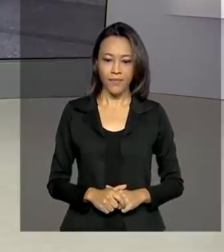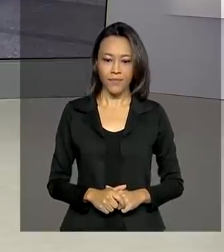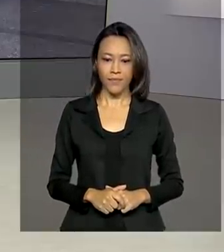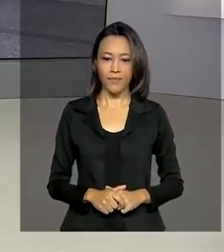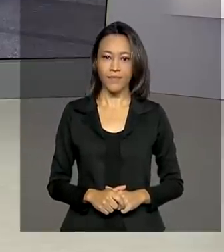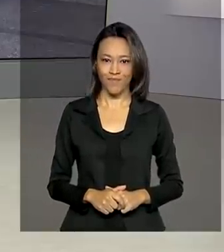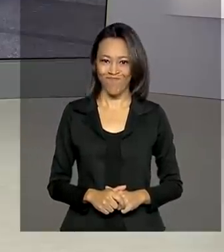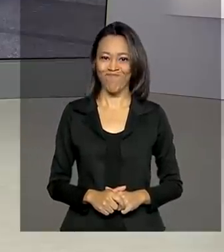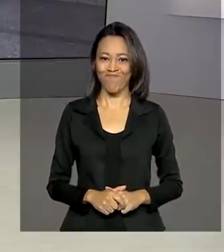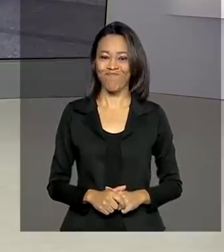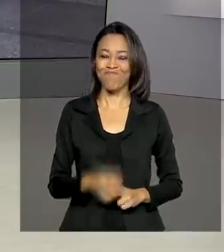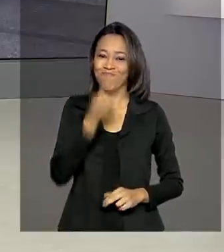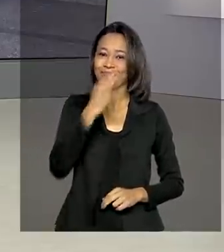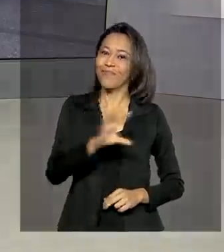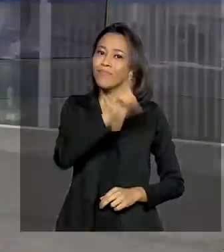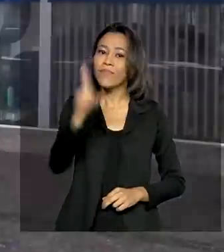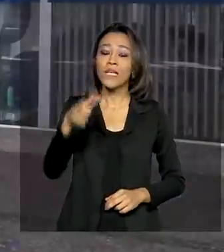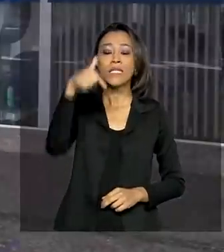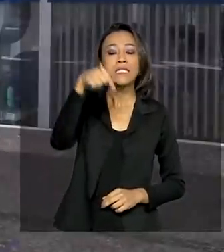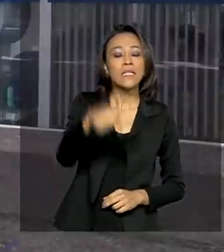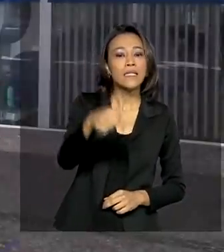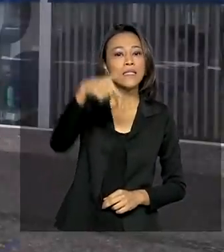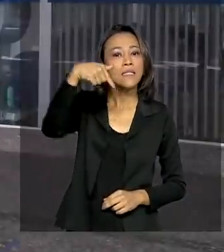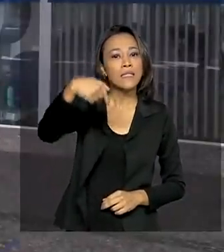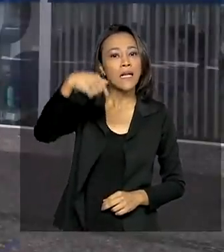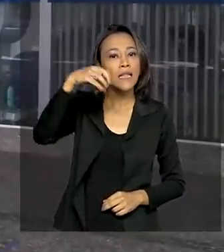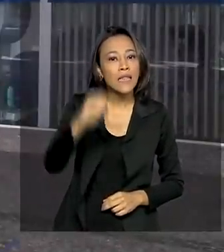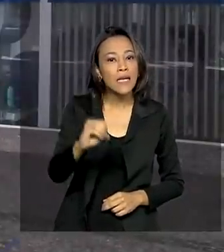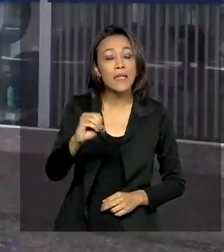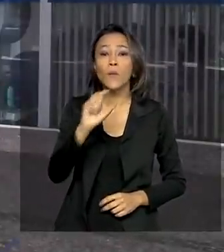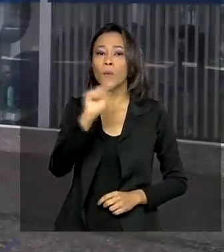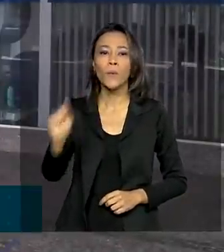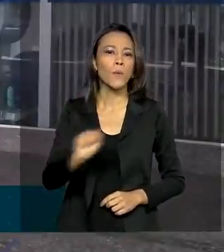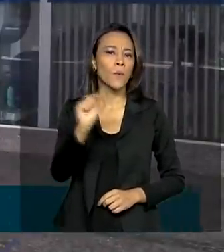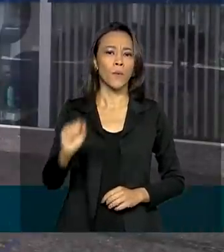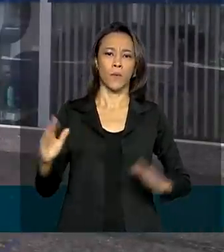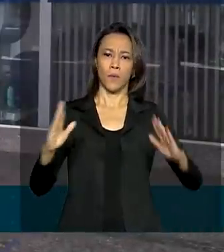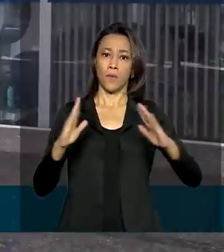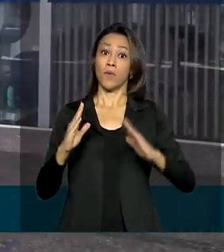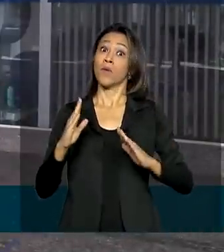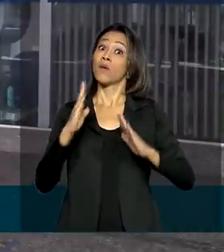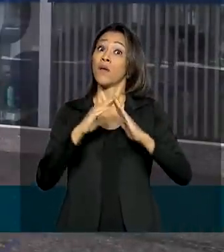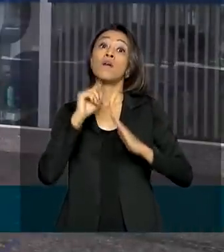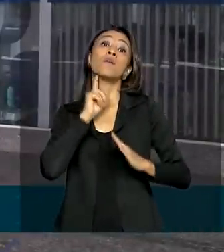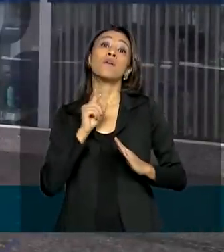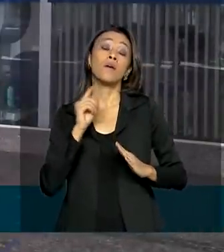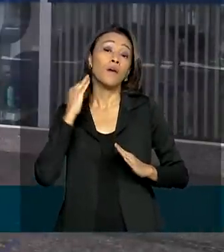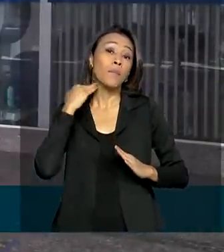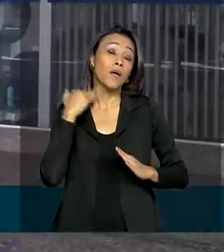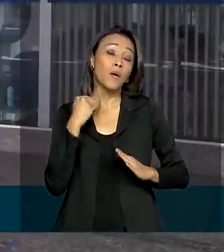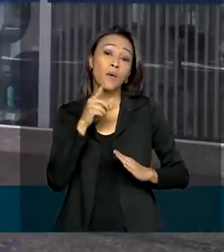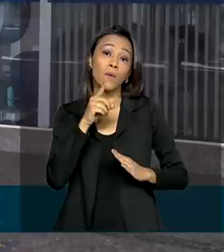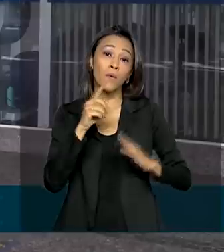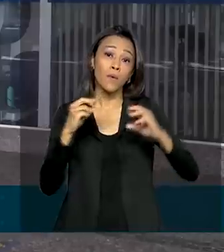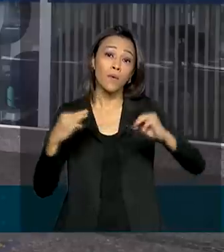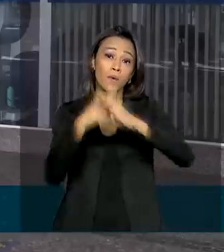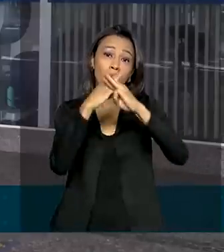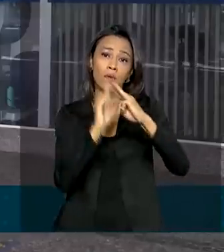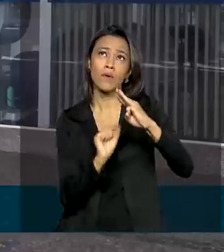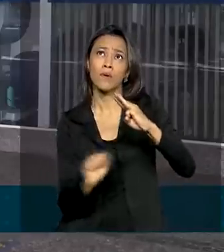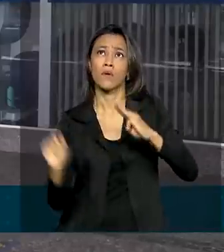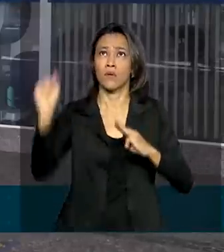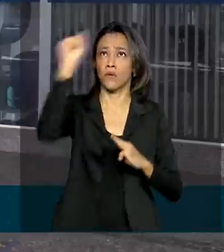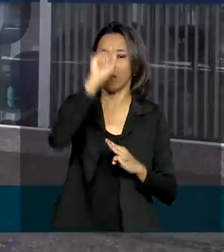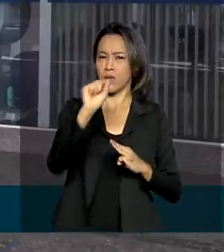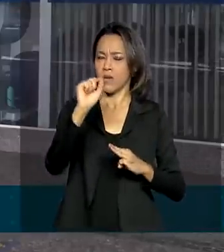Bom dia, Renata. São 770 agências da Caixa que abrem este sábado em todo o país. Só que no Estado do Rio